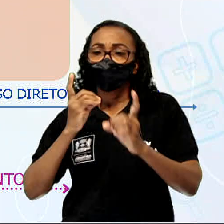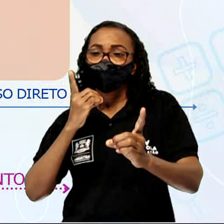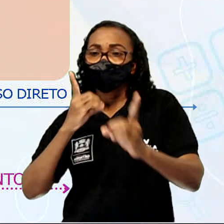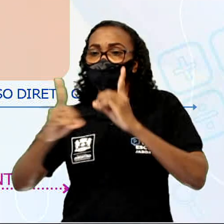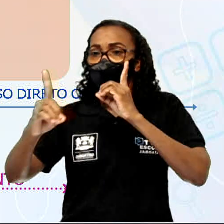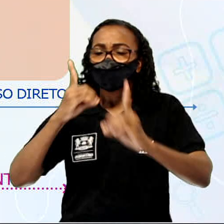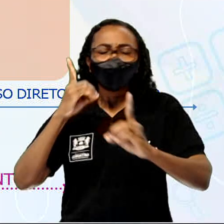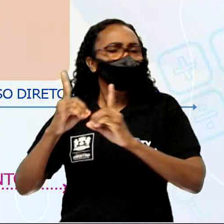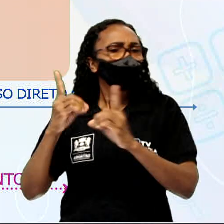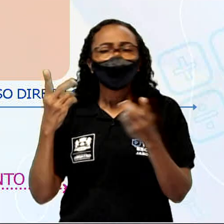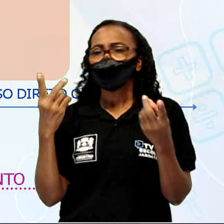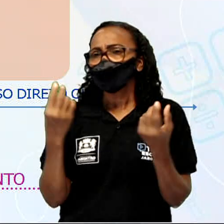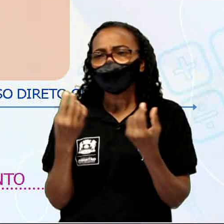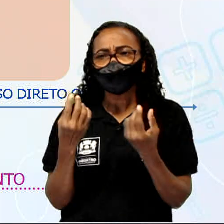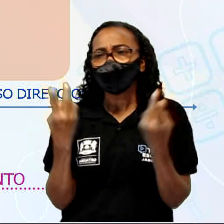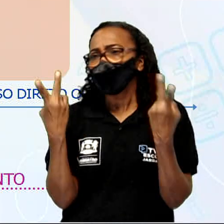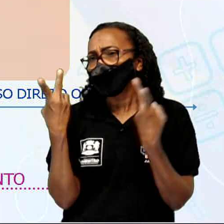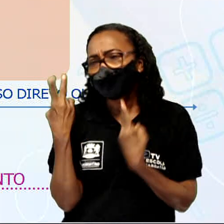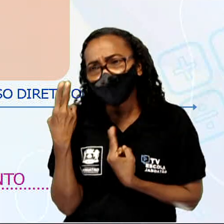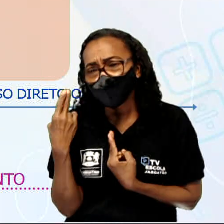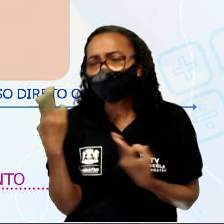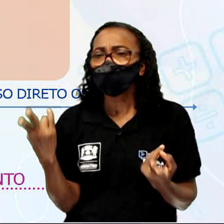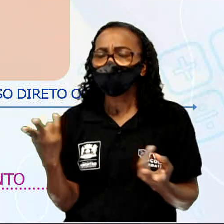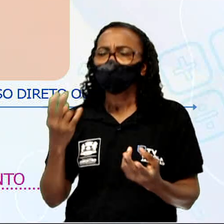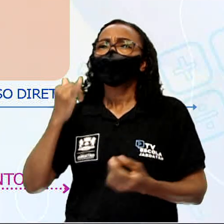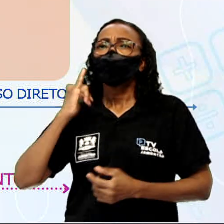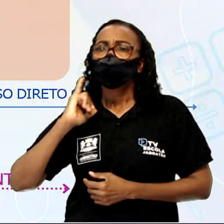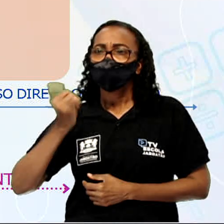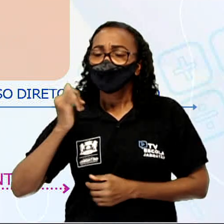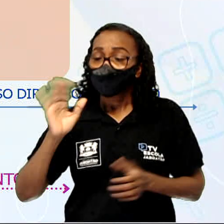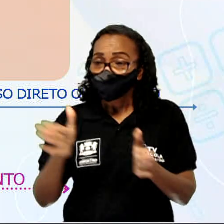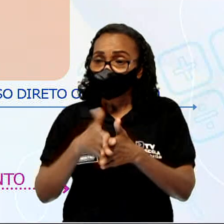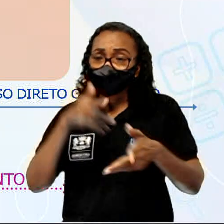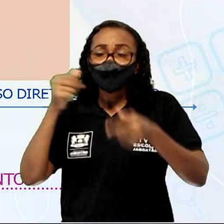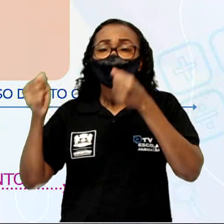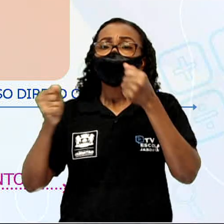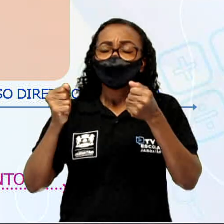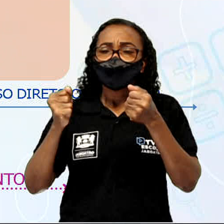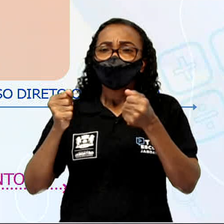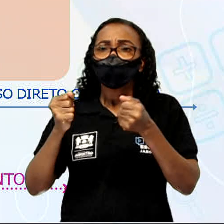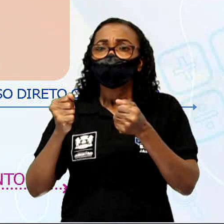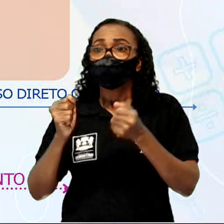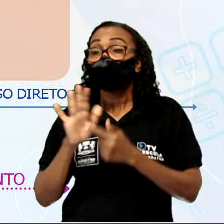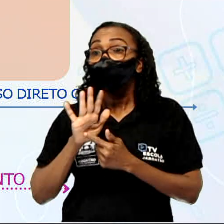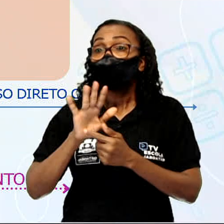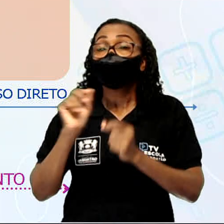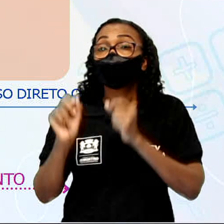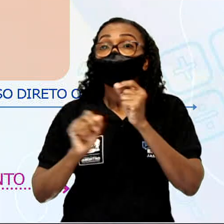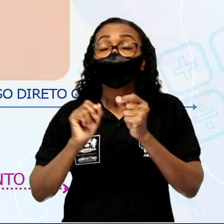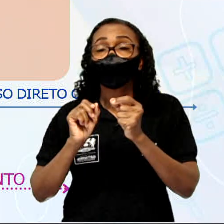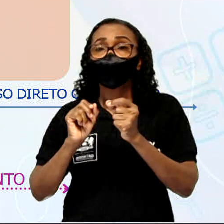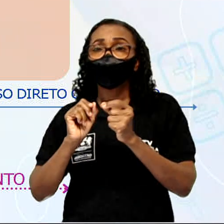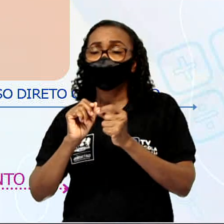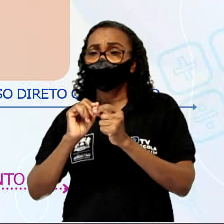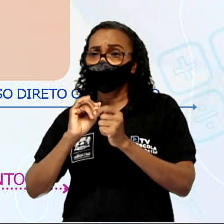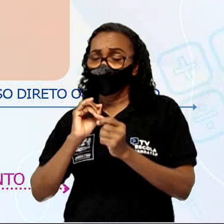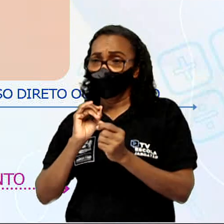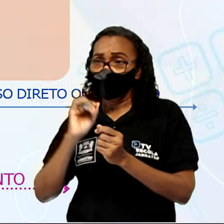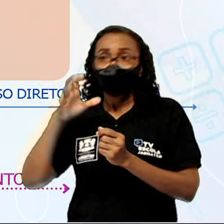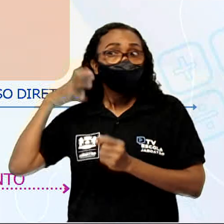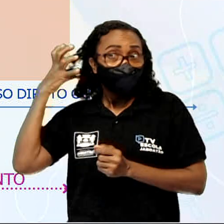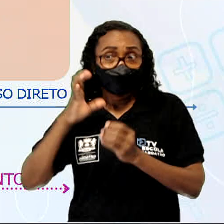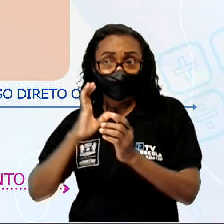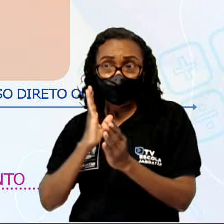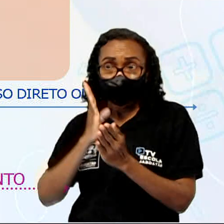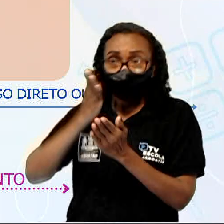Que é muito comum dentro das narrativas maravilhosas. Esse diálogo geralmente aparece num discurso direto, mas também pode aparecer dentro